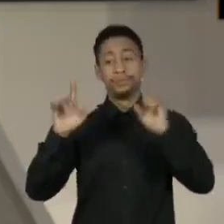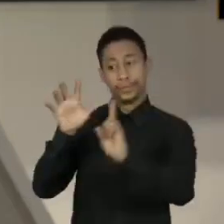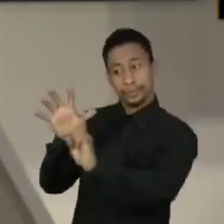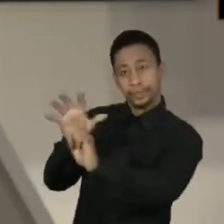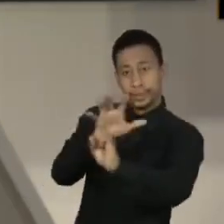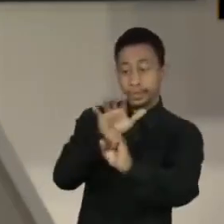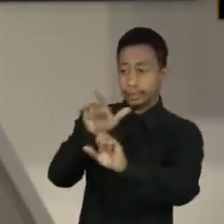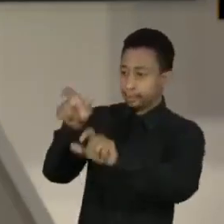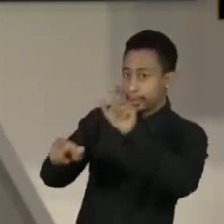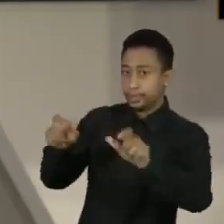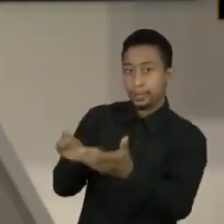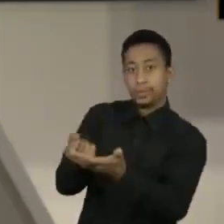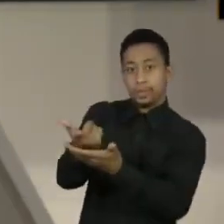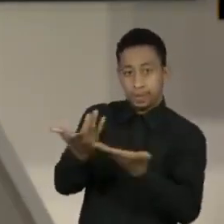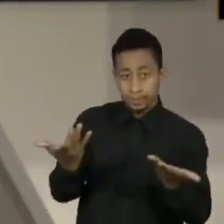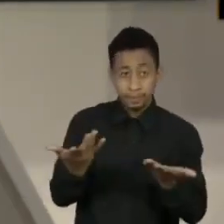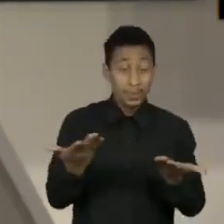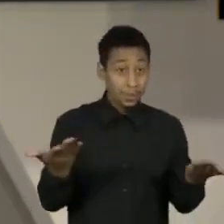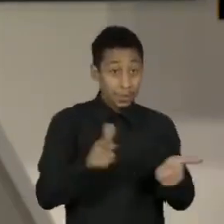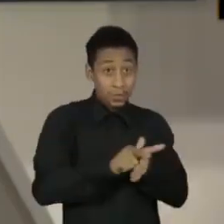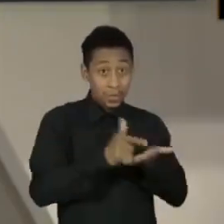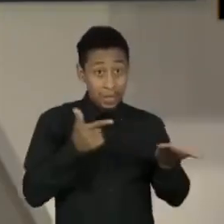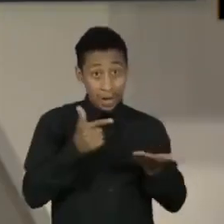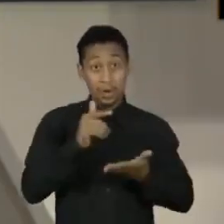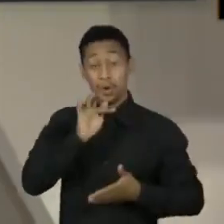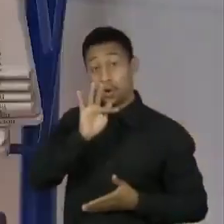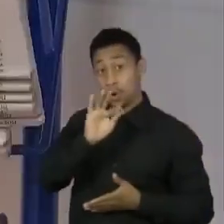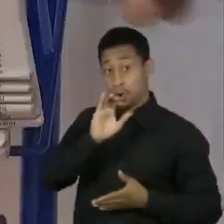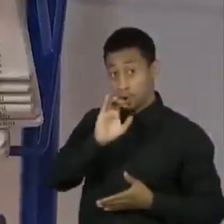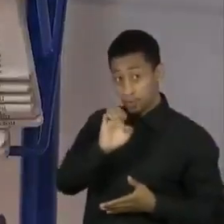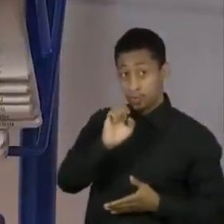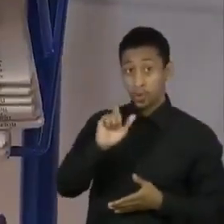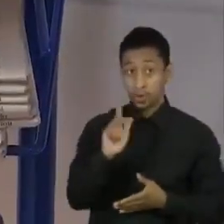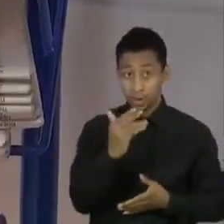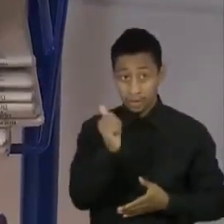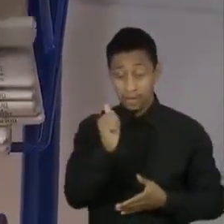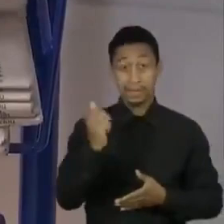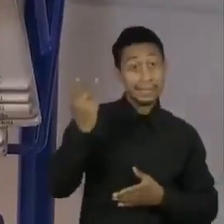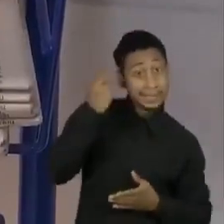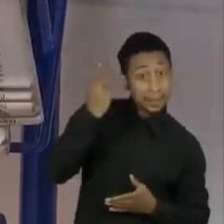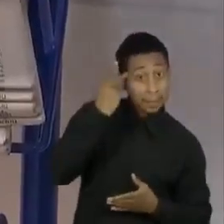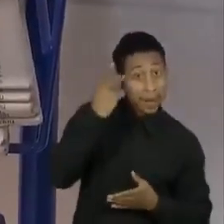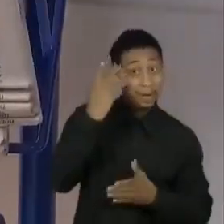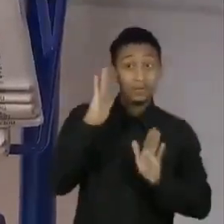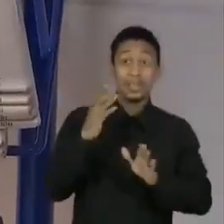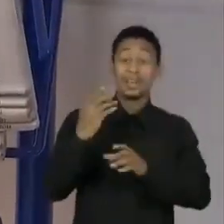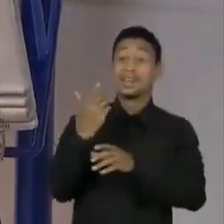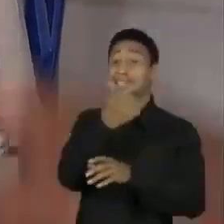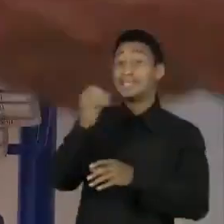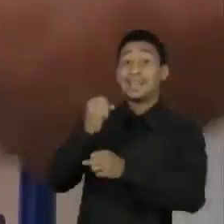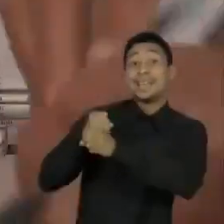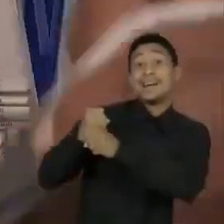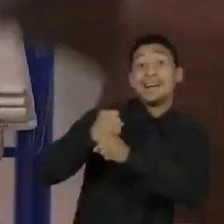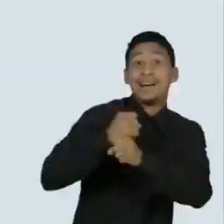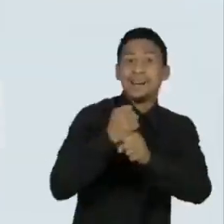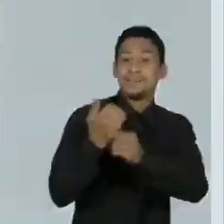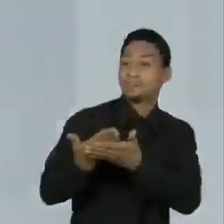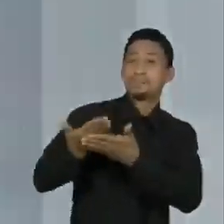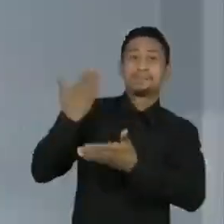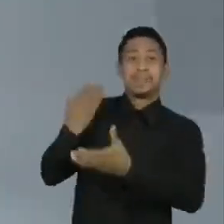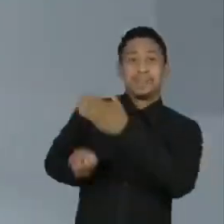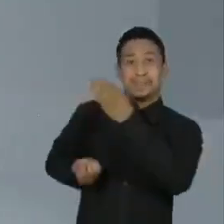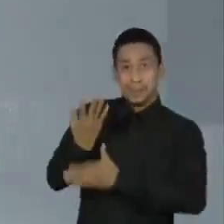O Jornal Folha de São Paulo completa hoje 100 anos de existência. Um veículo que nasceu da união de três jornais.